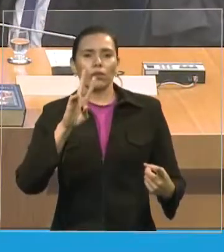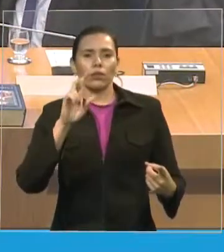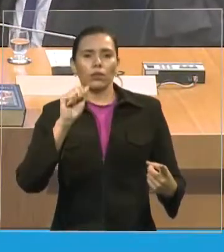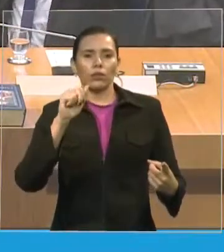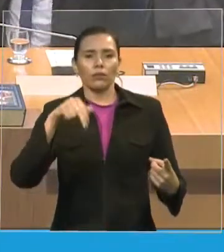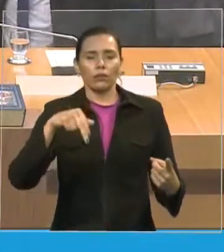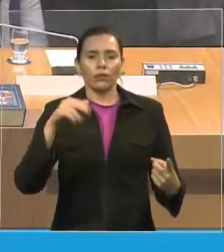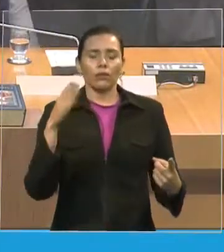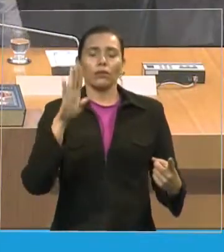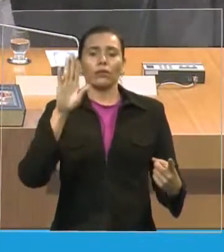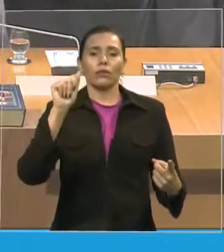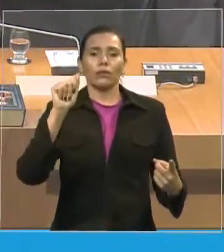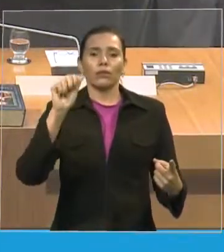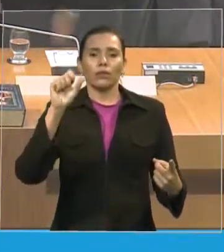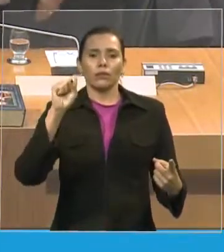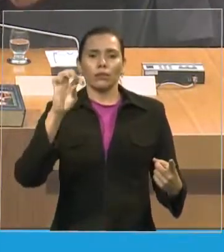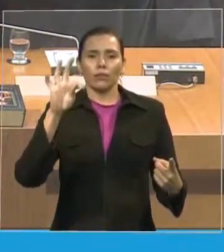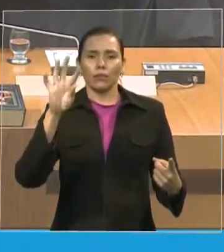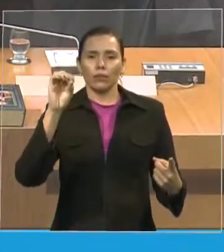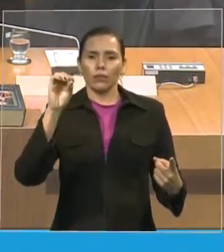do Ouryes the